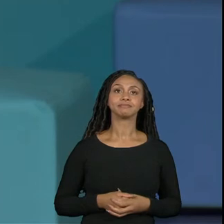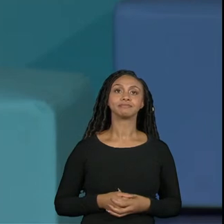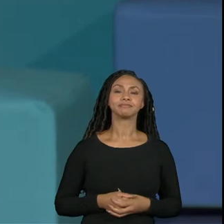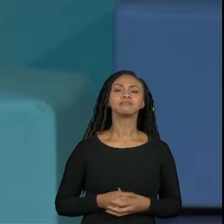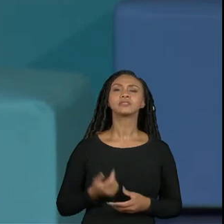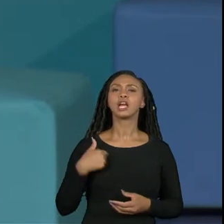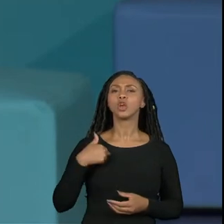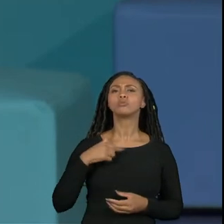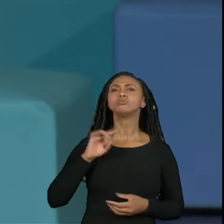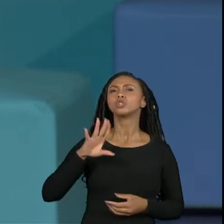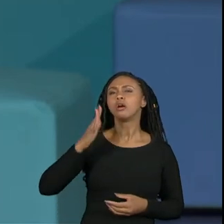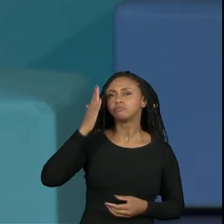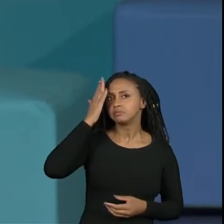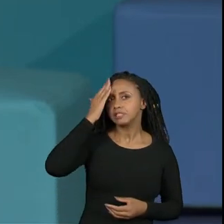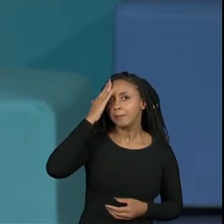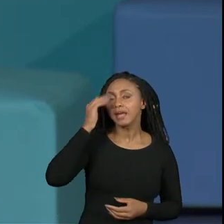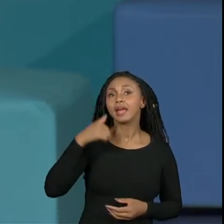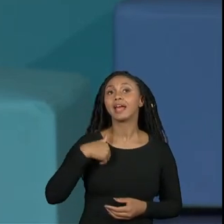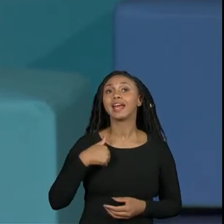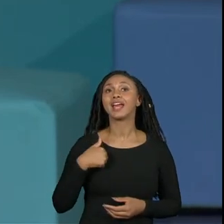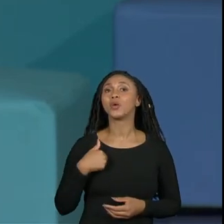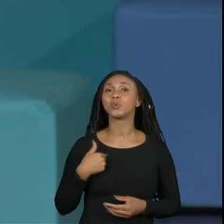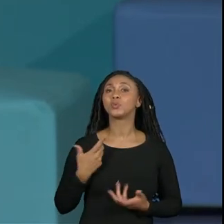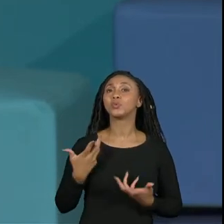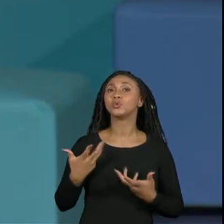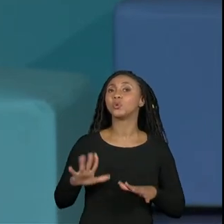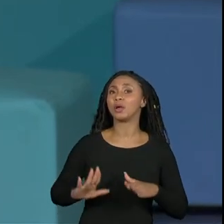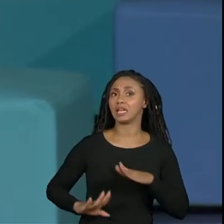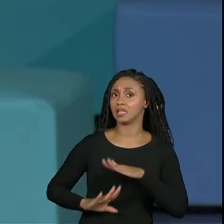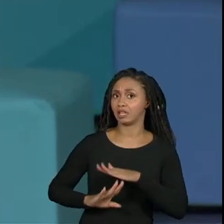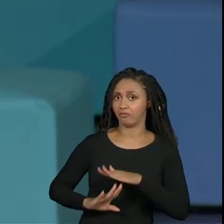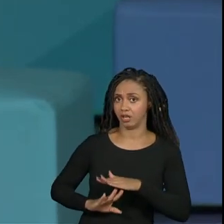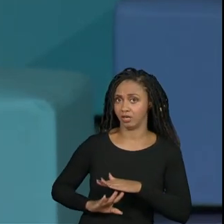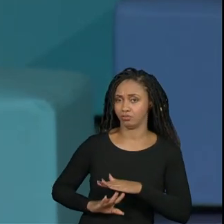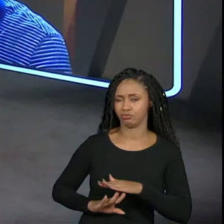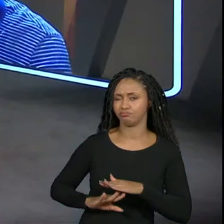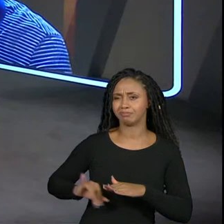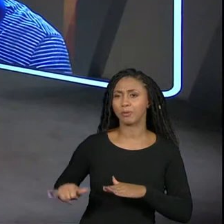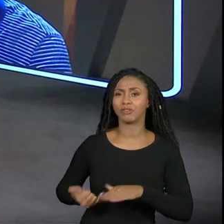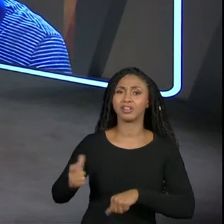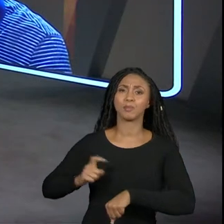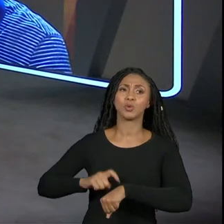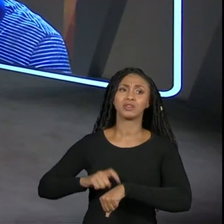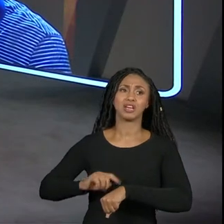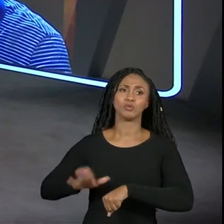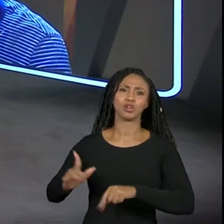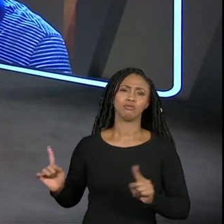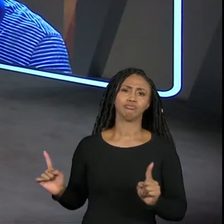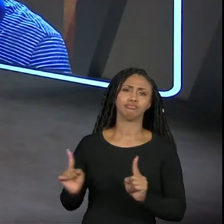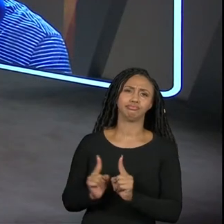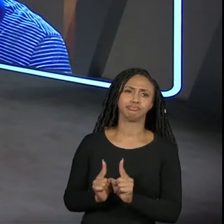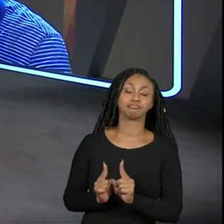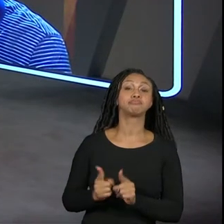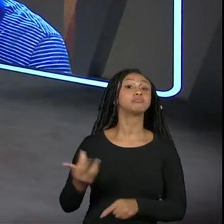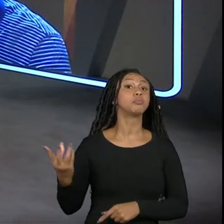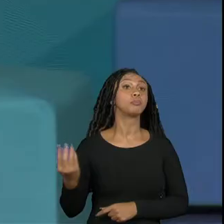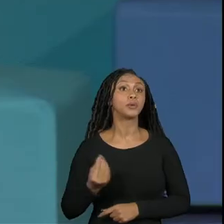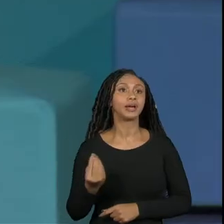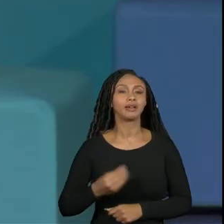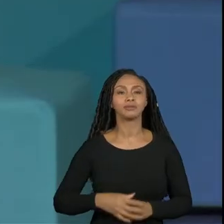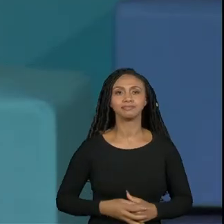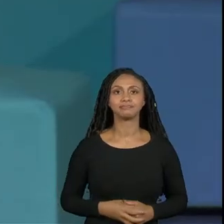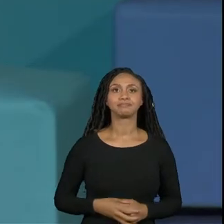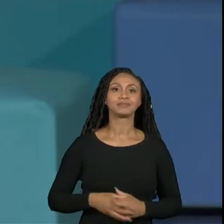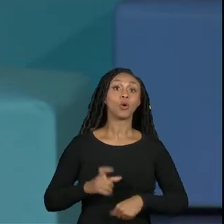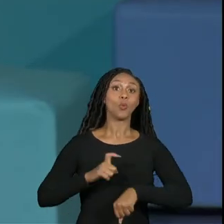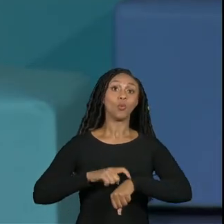eu só queria saber assim eu gostaria de não chamar intervalo porque o nosso tempo está curto o que acontece gente a gente está no